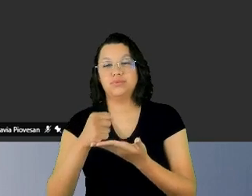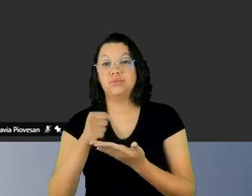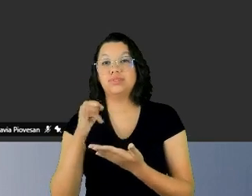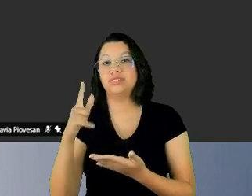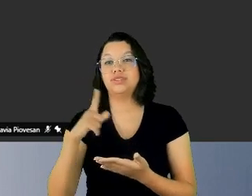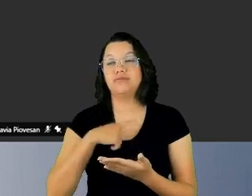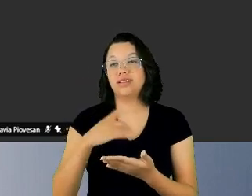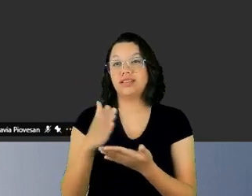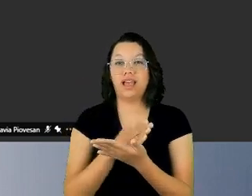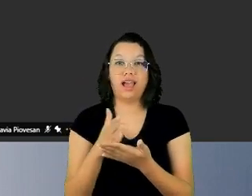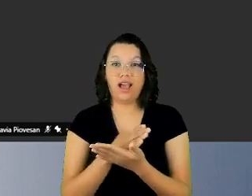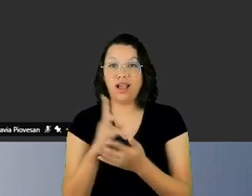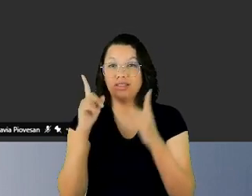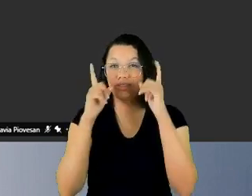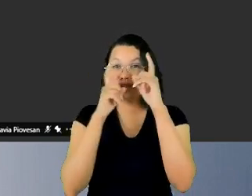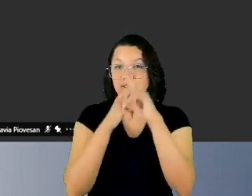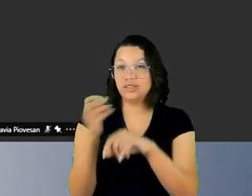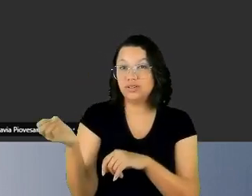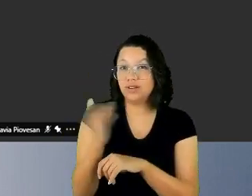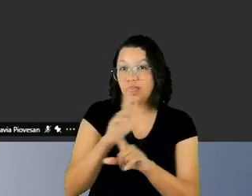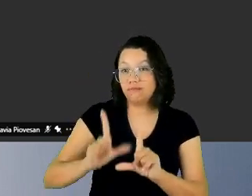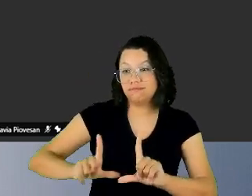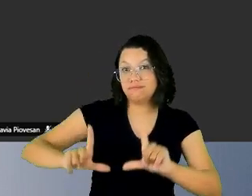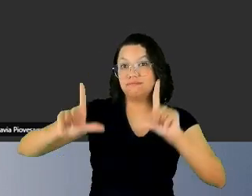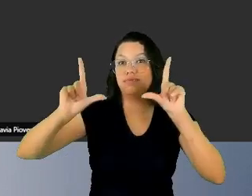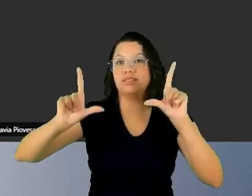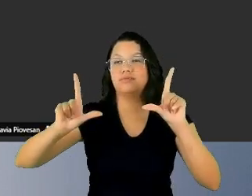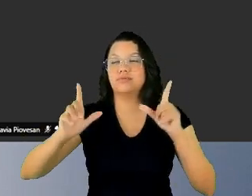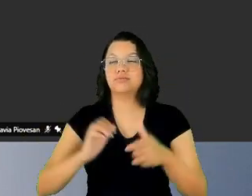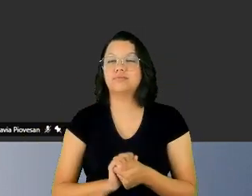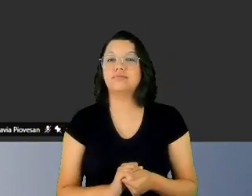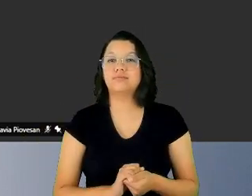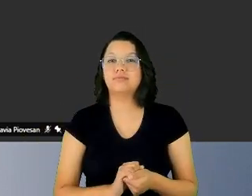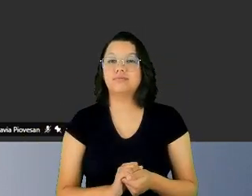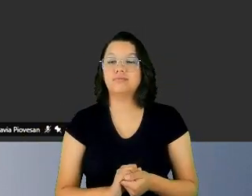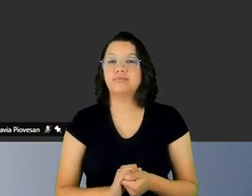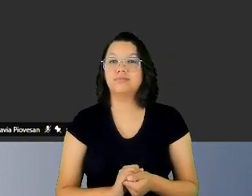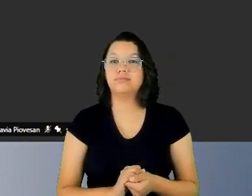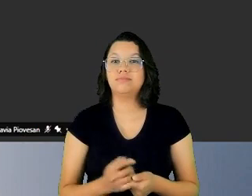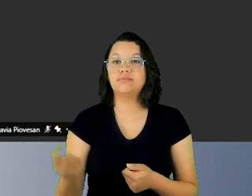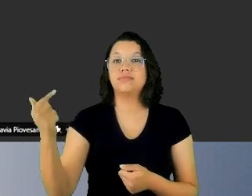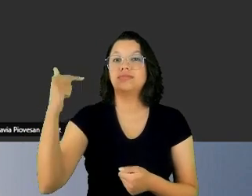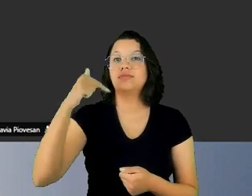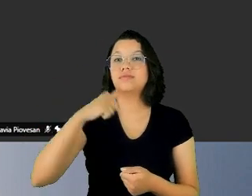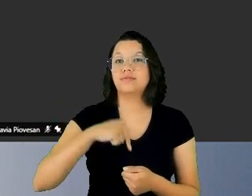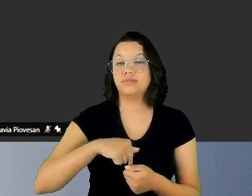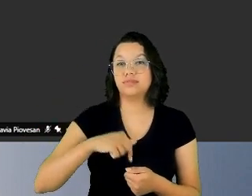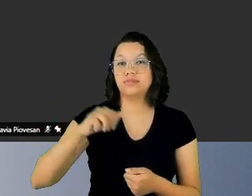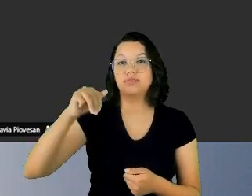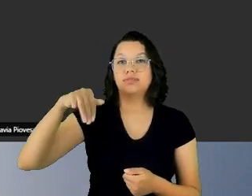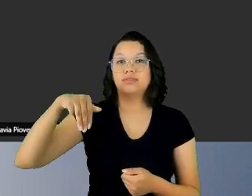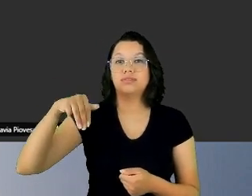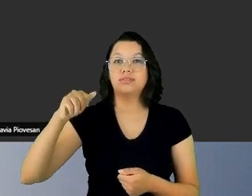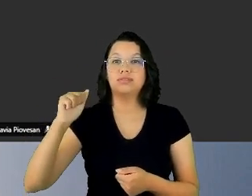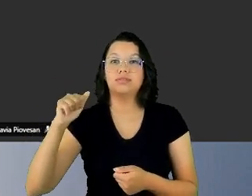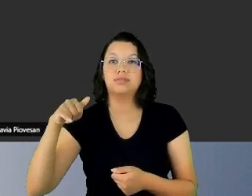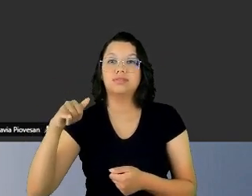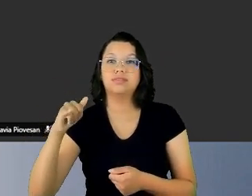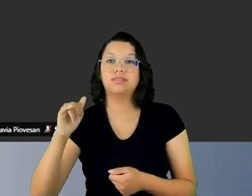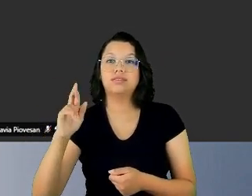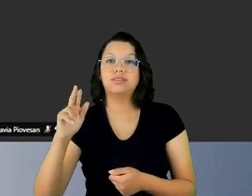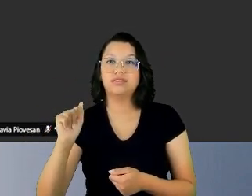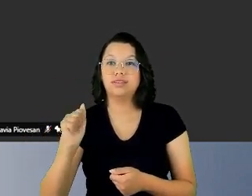coisas que tais, aí vem Mairam e fala essa coisa linda, me faz essa